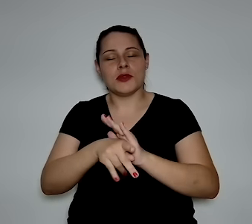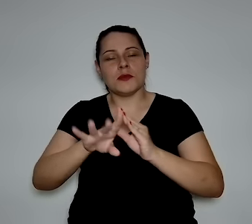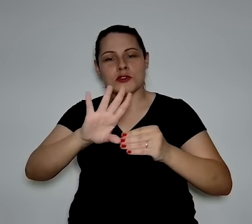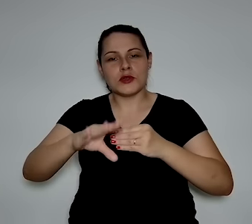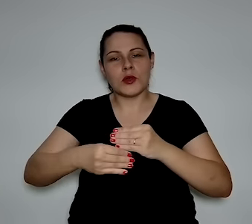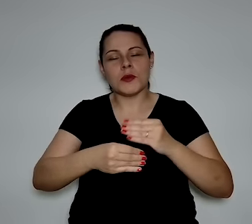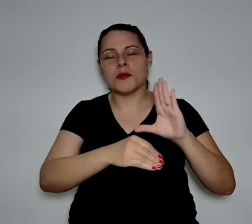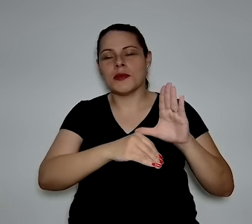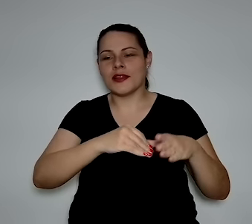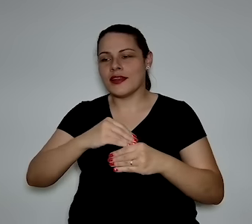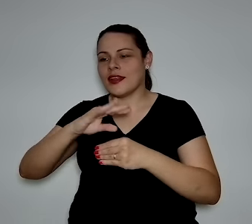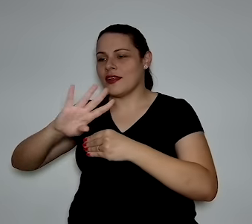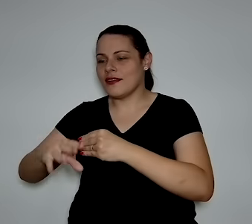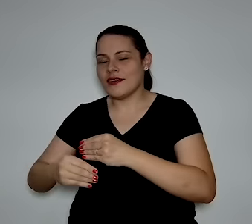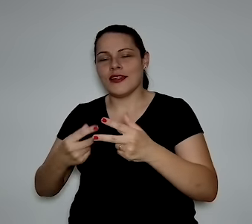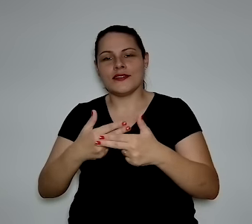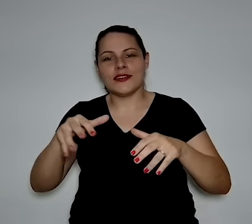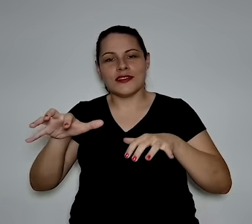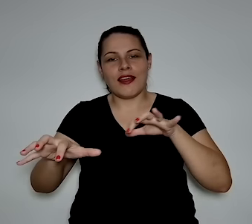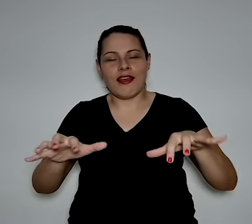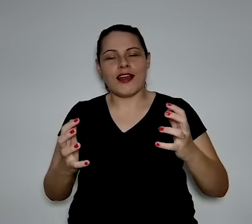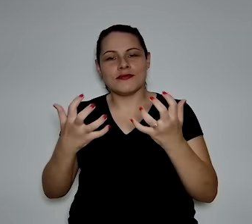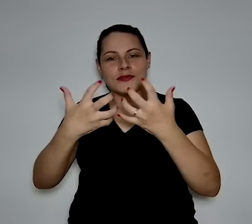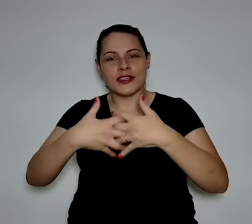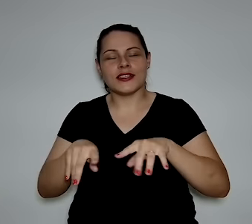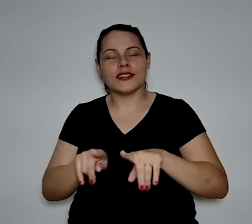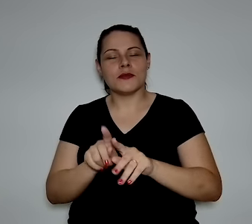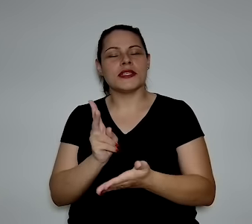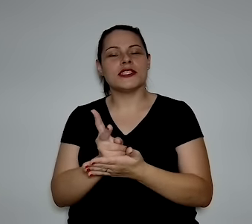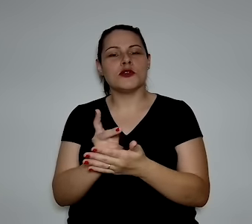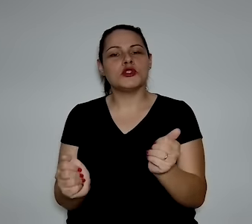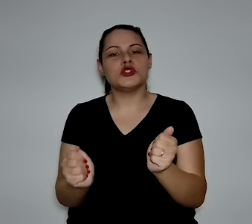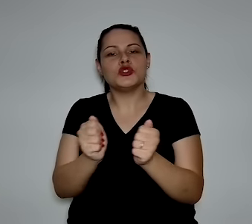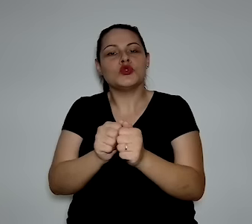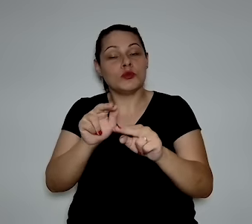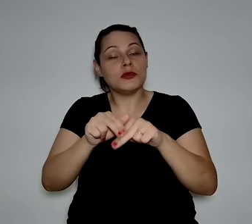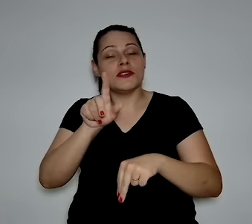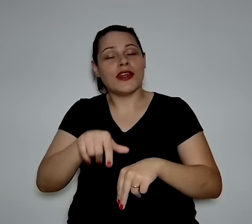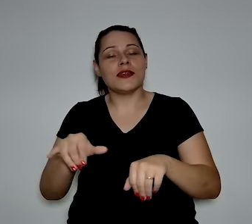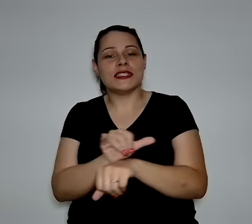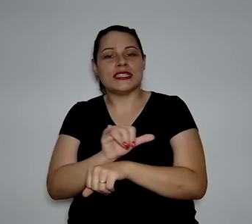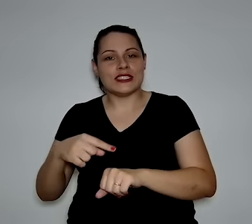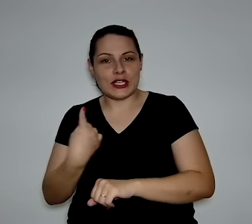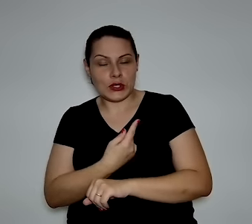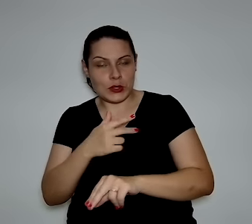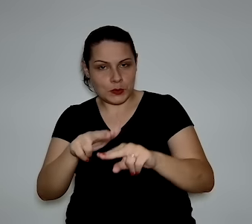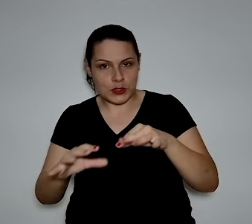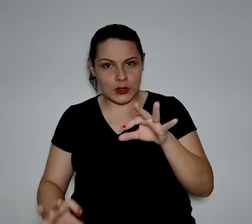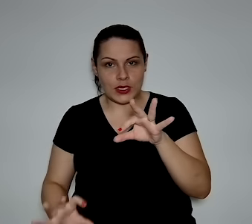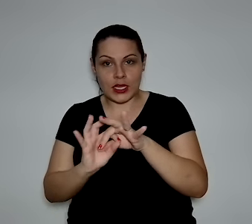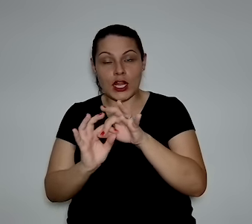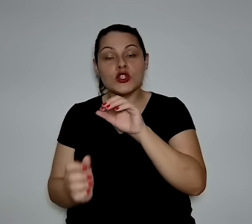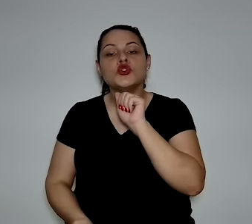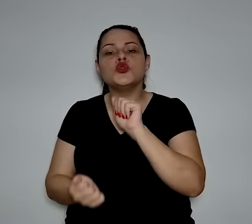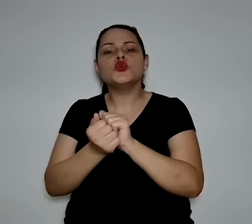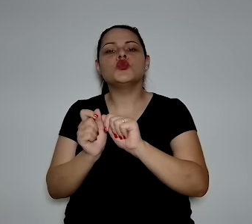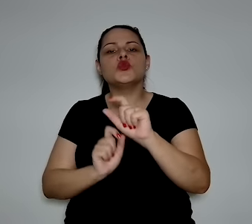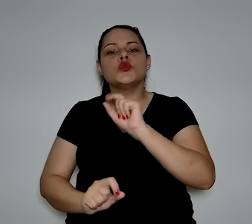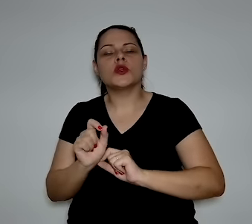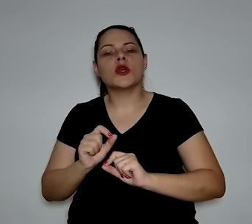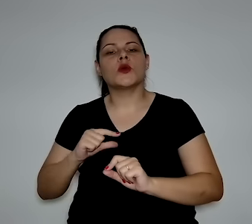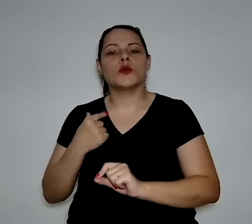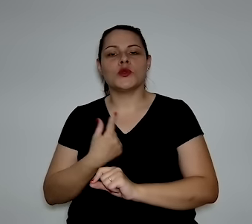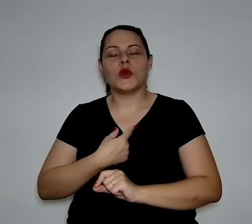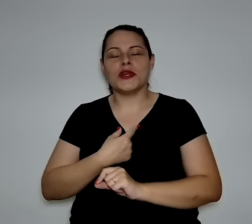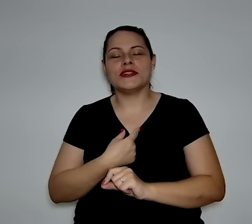de complementariedade de cargas, né? Então, esse fator é o nosso fator estratégico. Isso atrelado ao